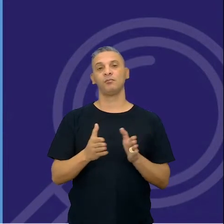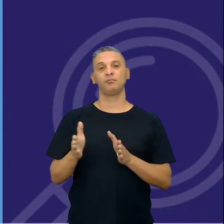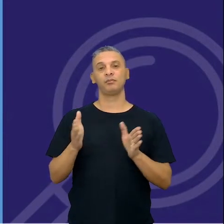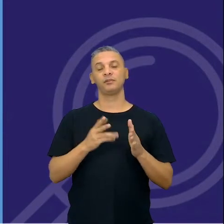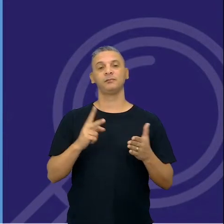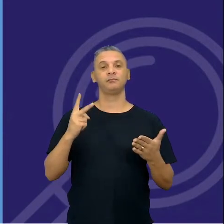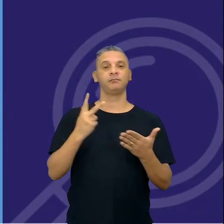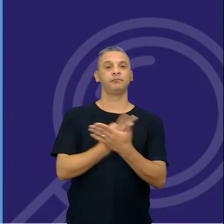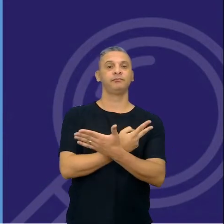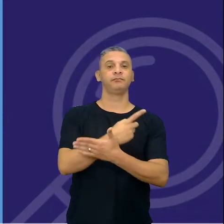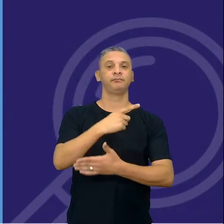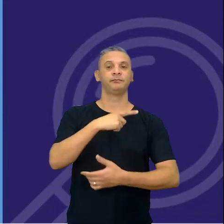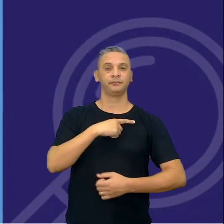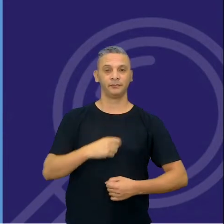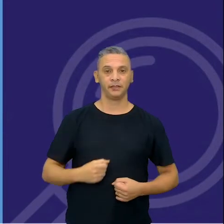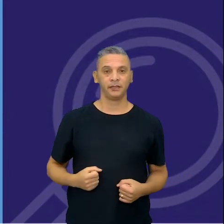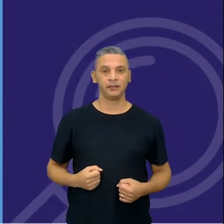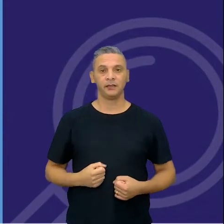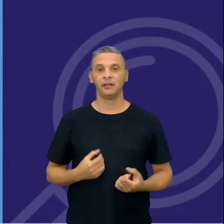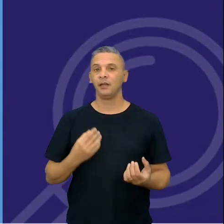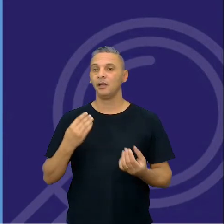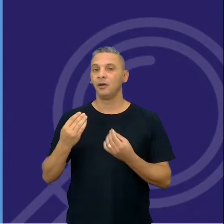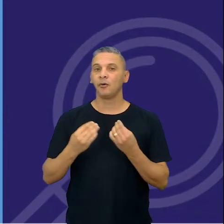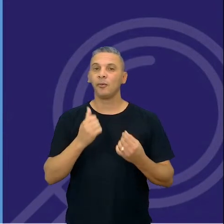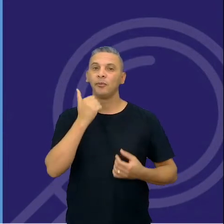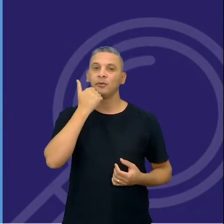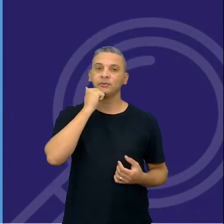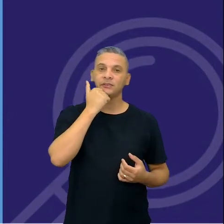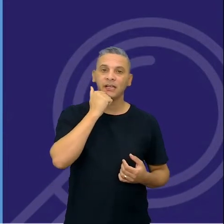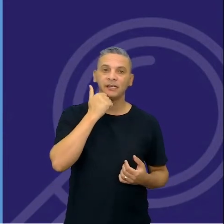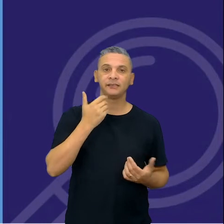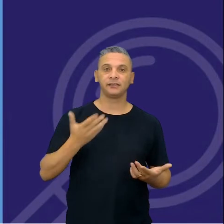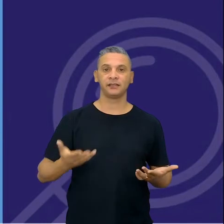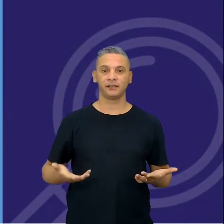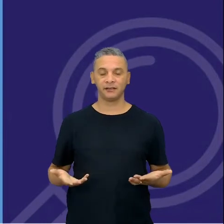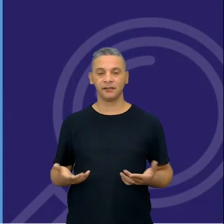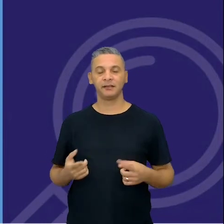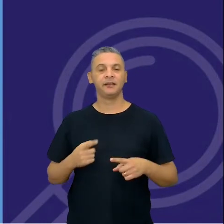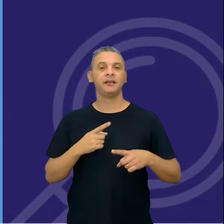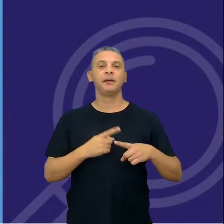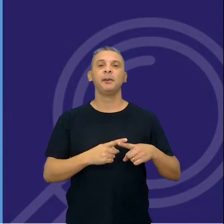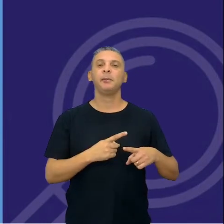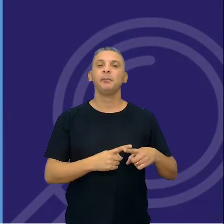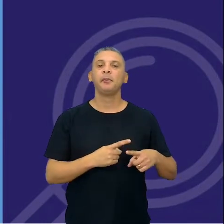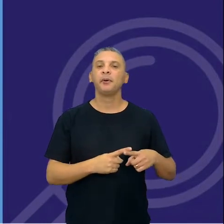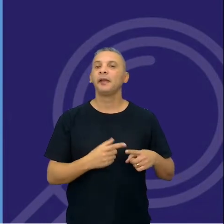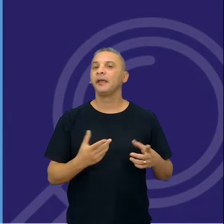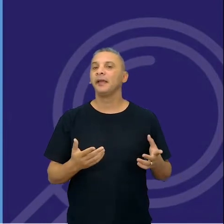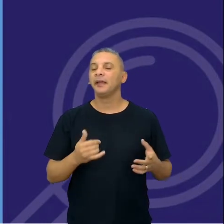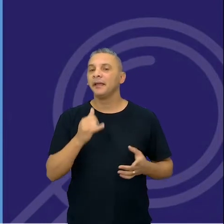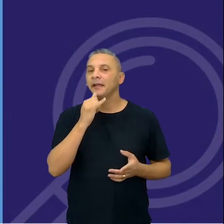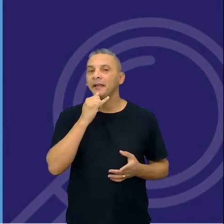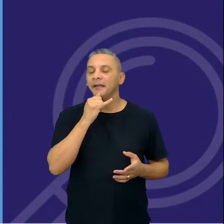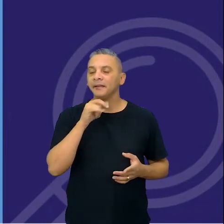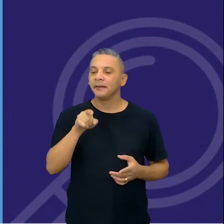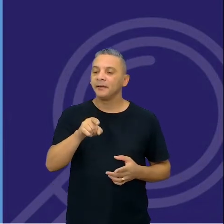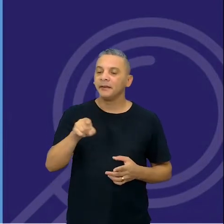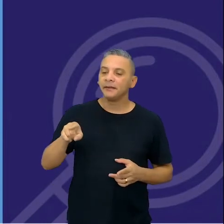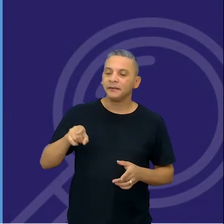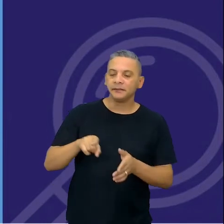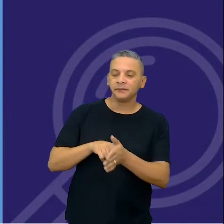acontece, como que se faz a ciência, por que que alguém resolve